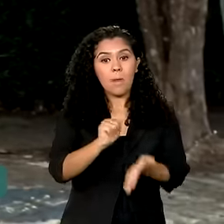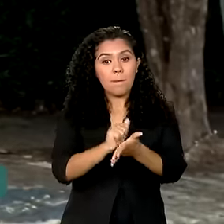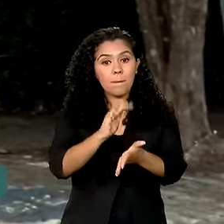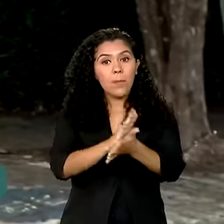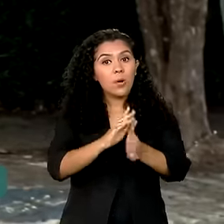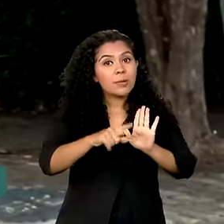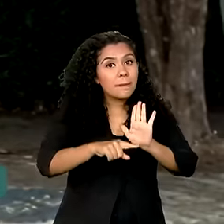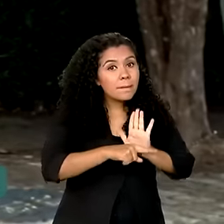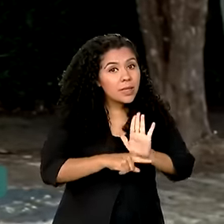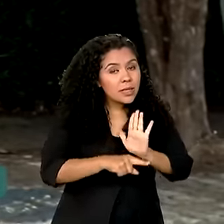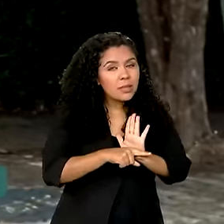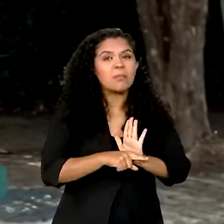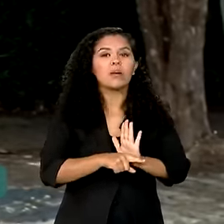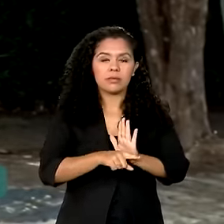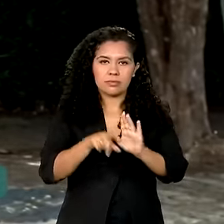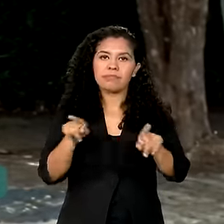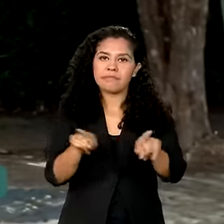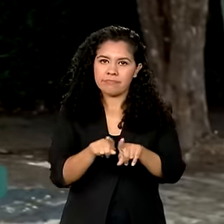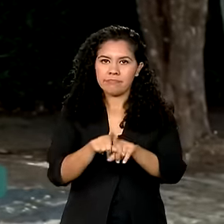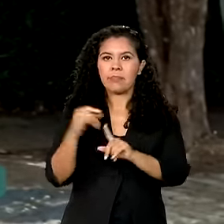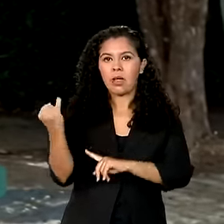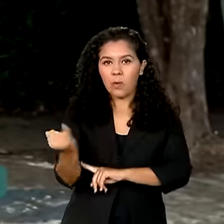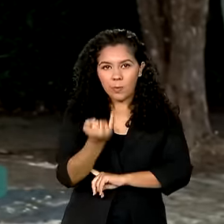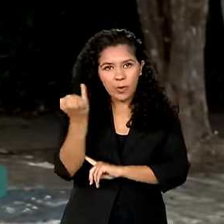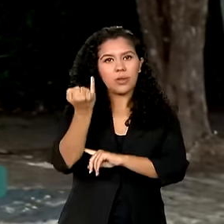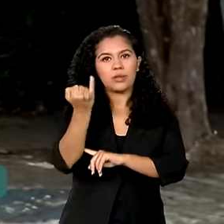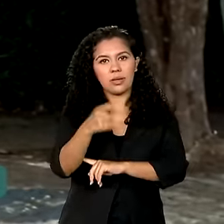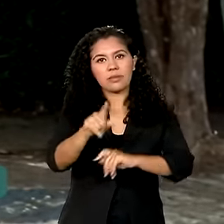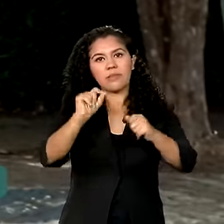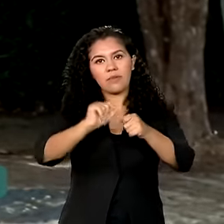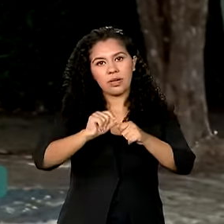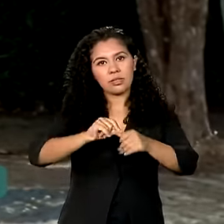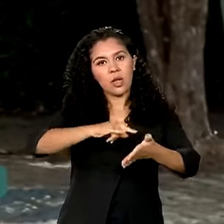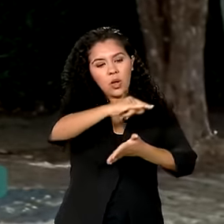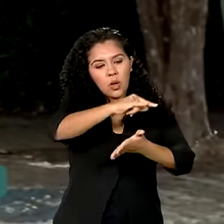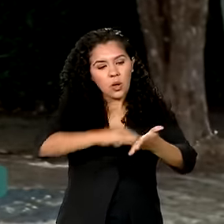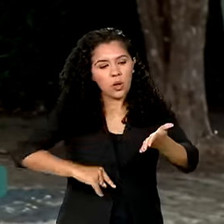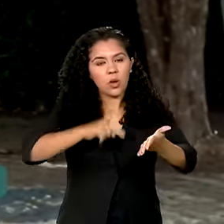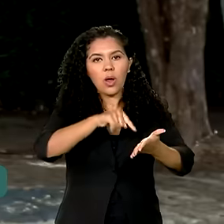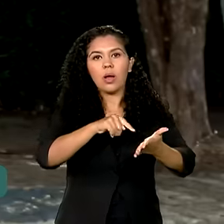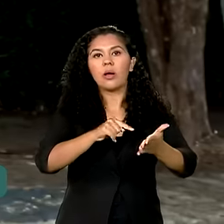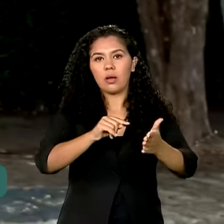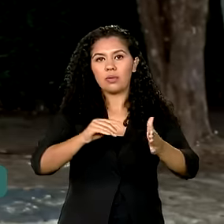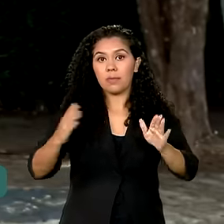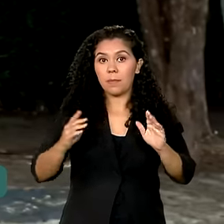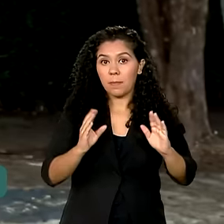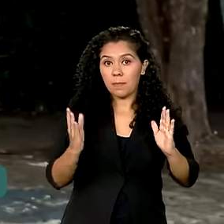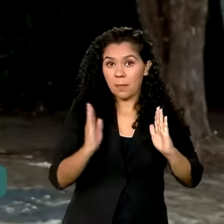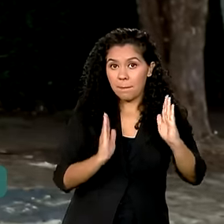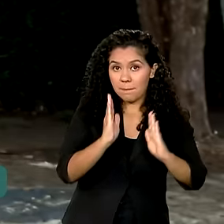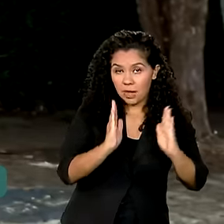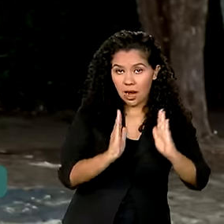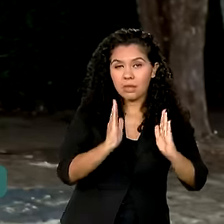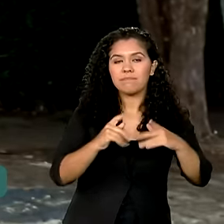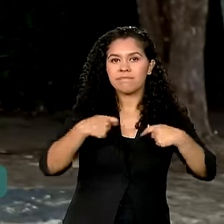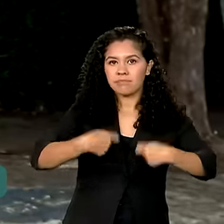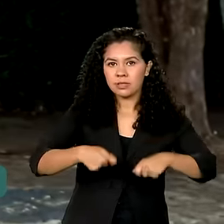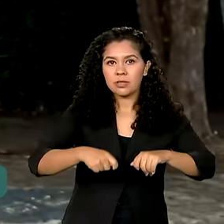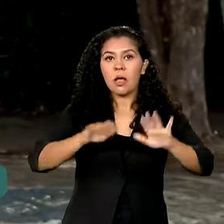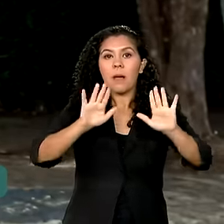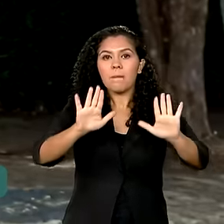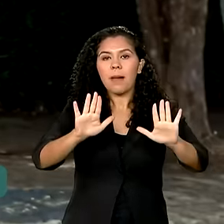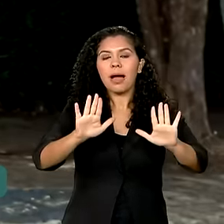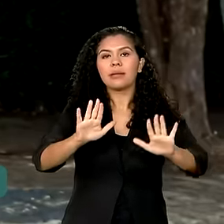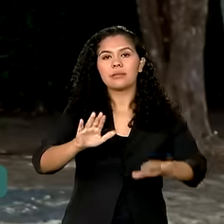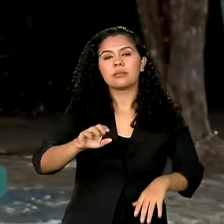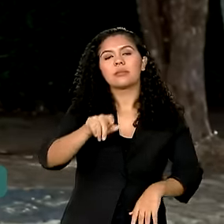mínima e é importante que faça essa declaração dentro do prazo. Lembrando que 40% dos brasileiros optaram por